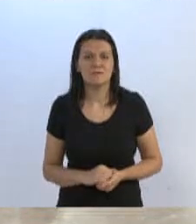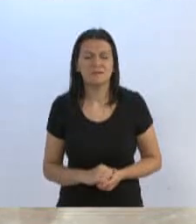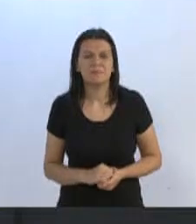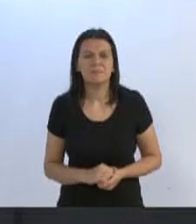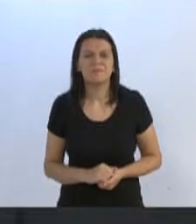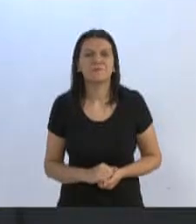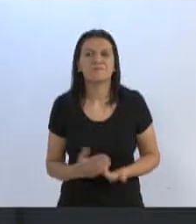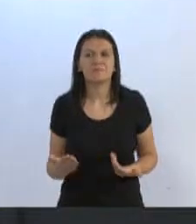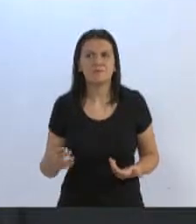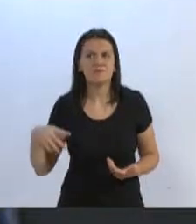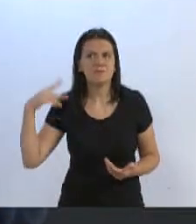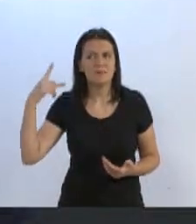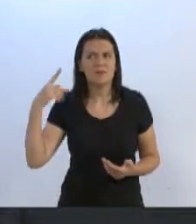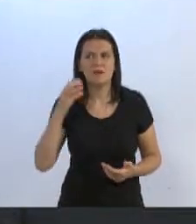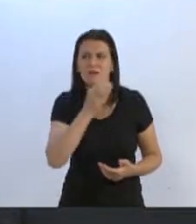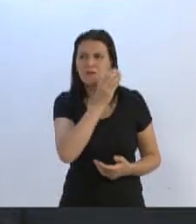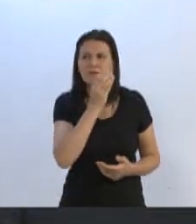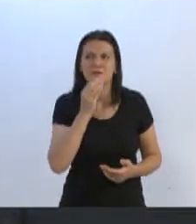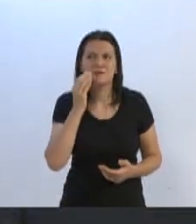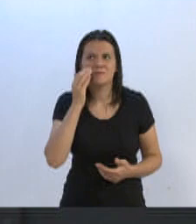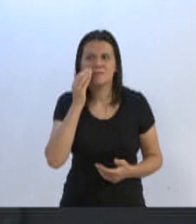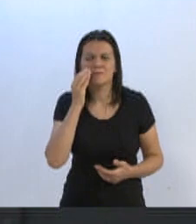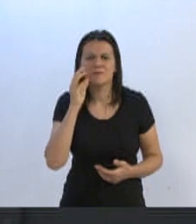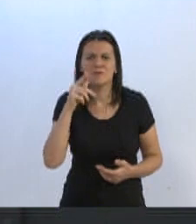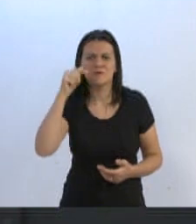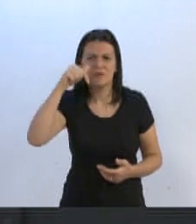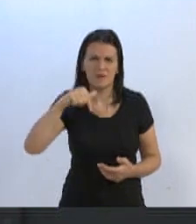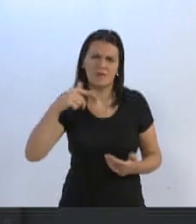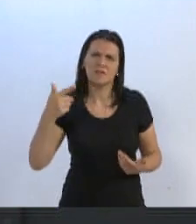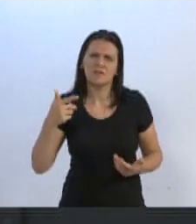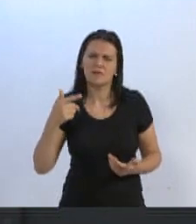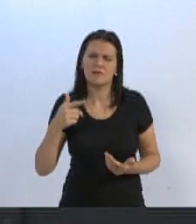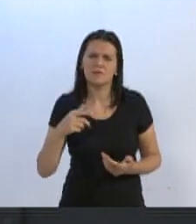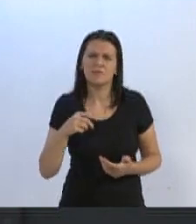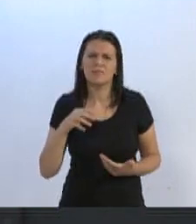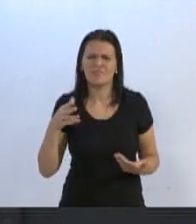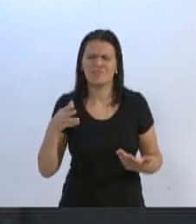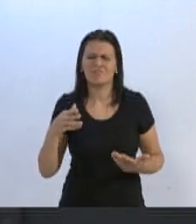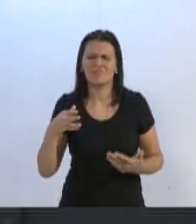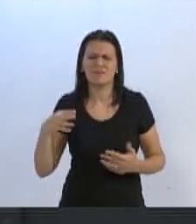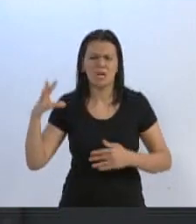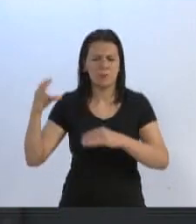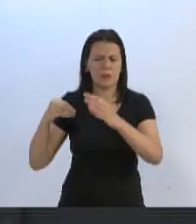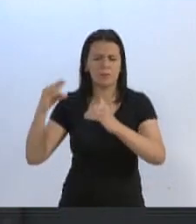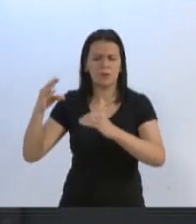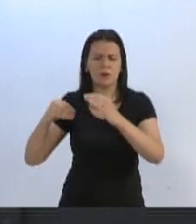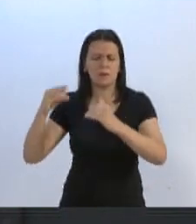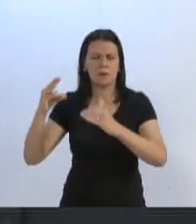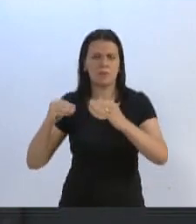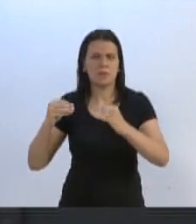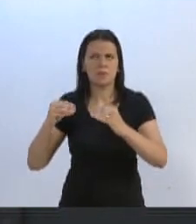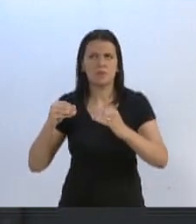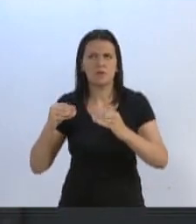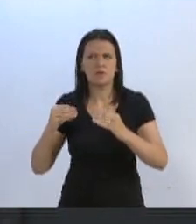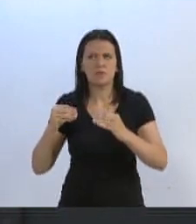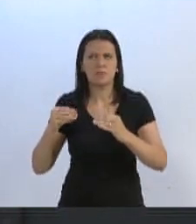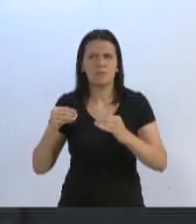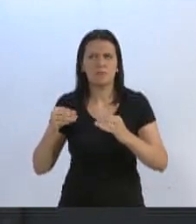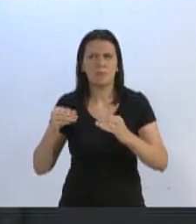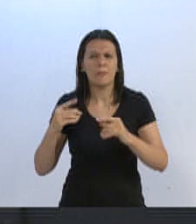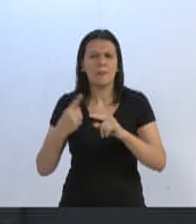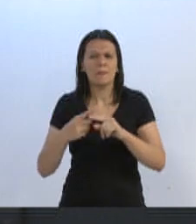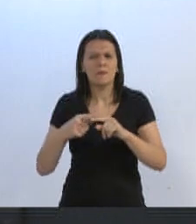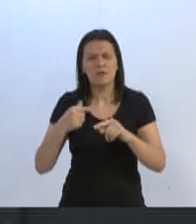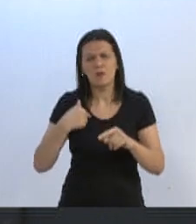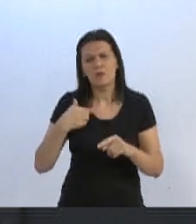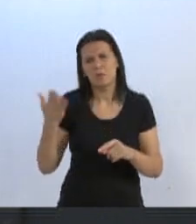Vereador César, sim, com essa da parte. Eu quero deixar uma coisa aqui bem clara para a Vossa Excelência. Esse comentário saiu nos corredores, inclusive foi para me prejudicar na época que eu